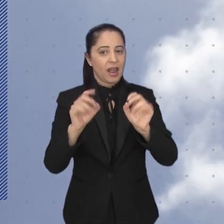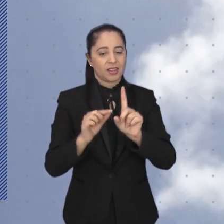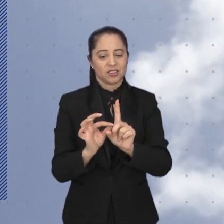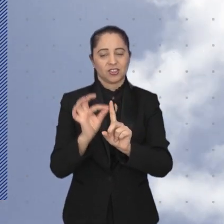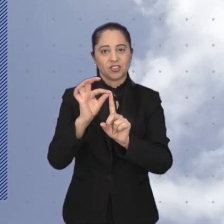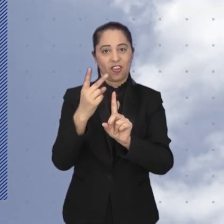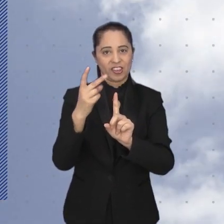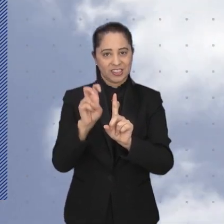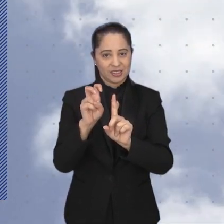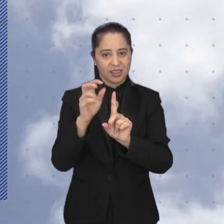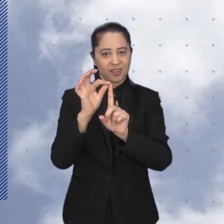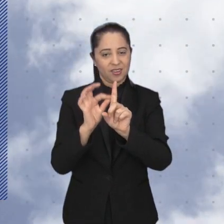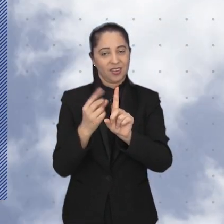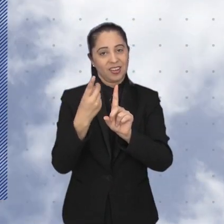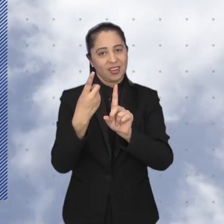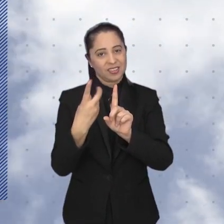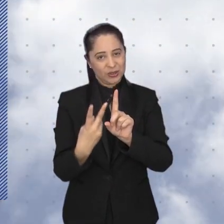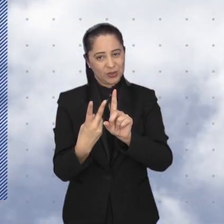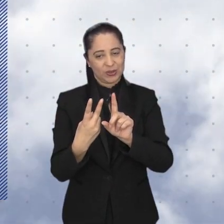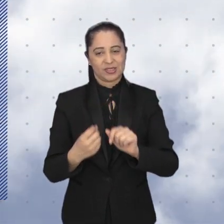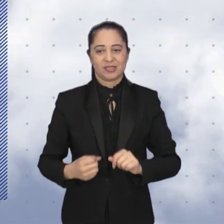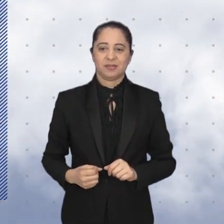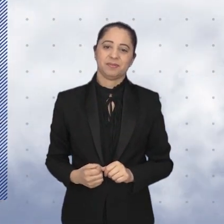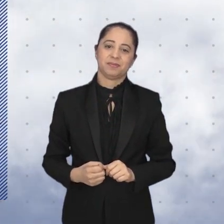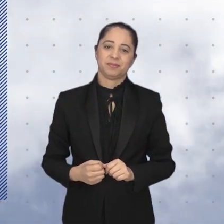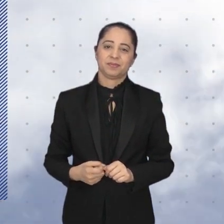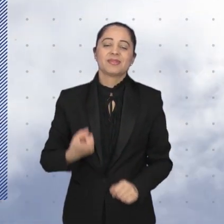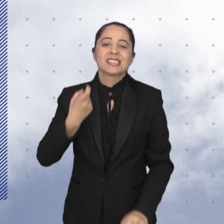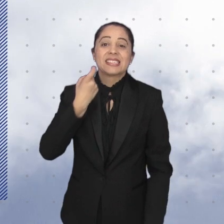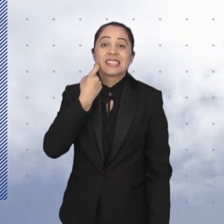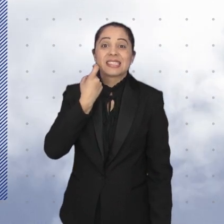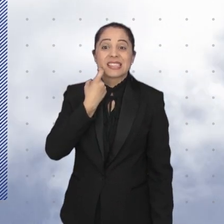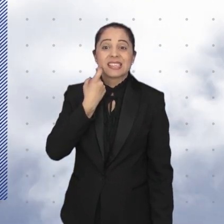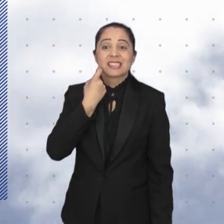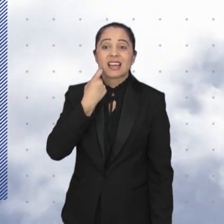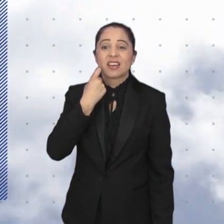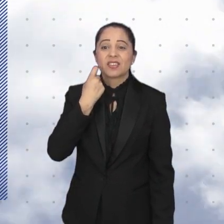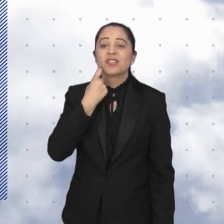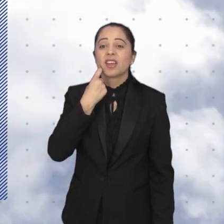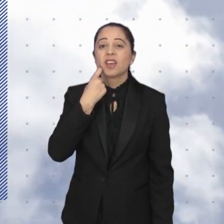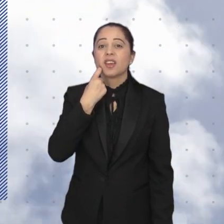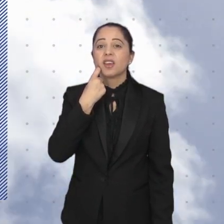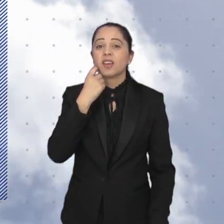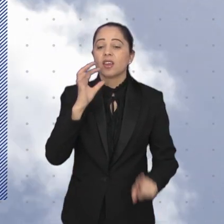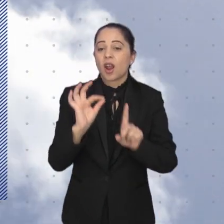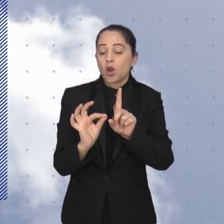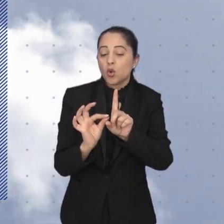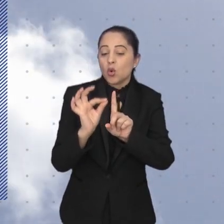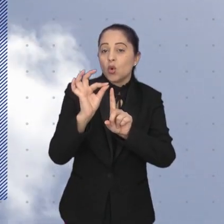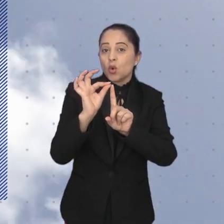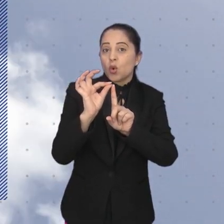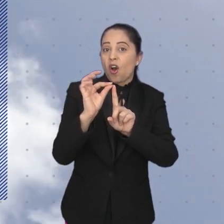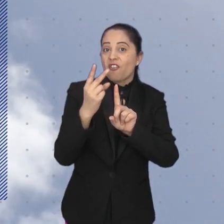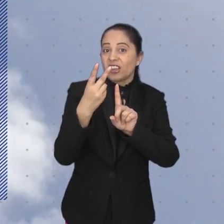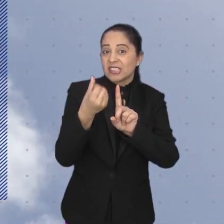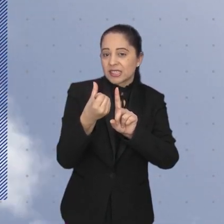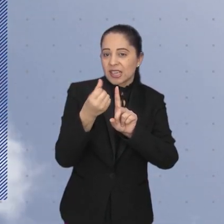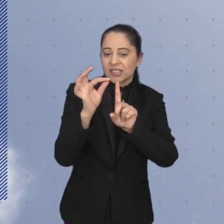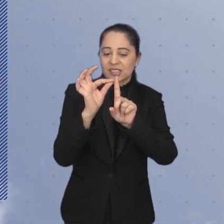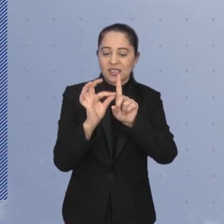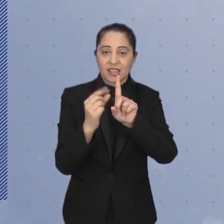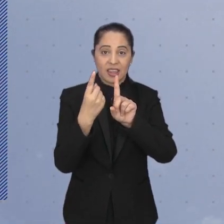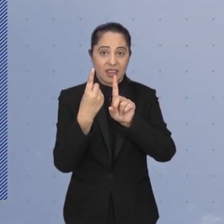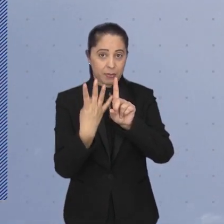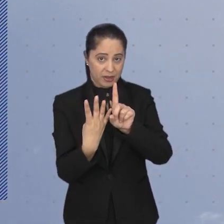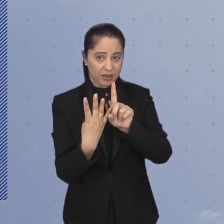chuva. A máxima fica em 25 graus e a mínima em 12. Na sexta-feira, a temperatura volta a subir. A máxima prevista